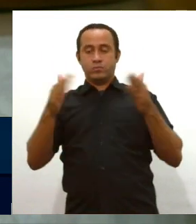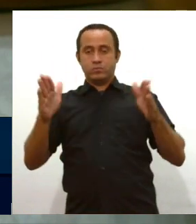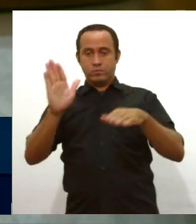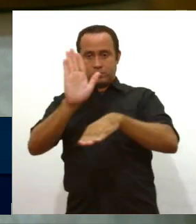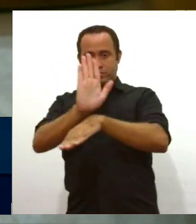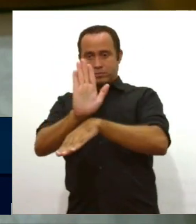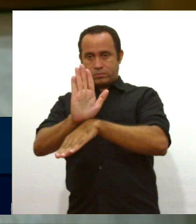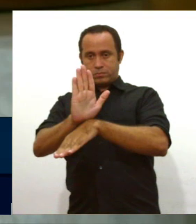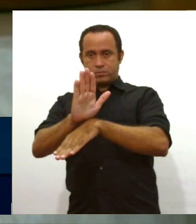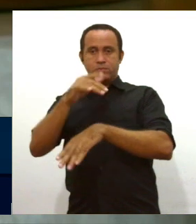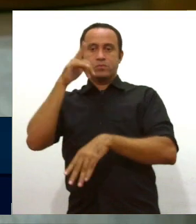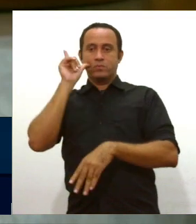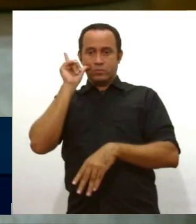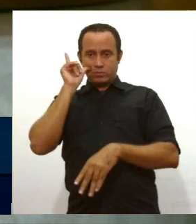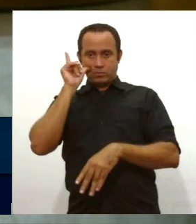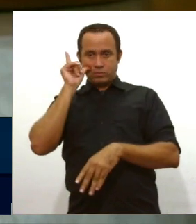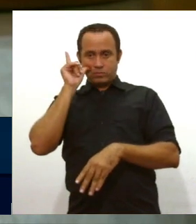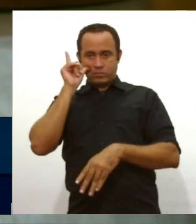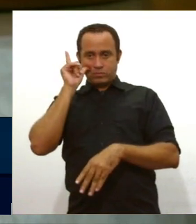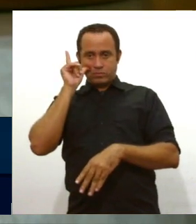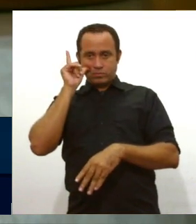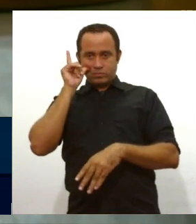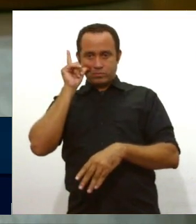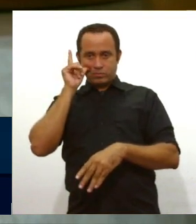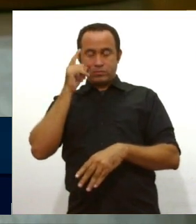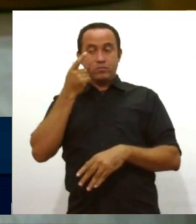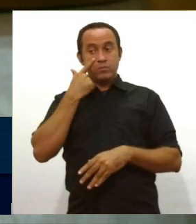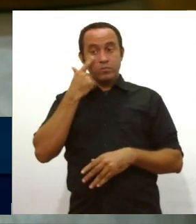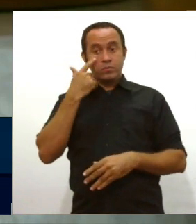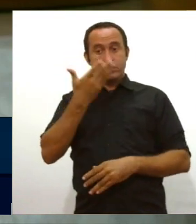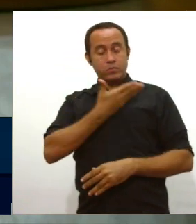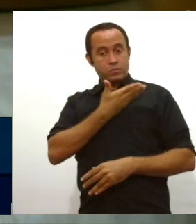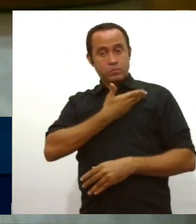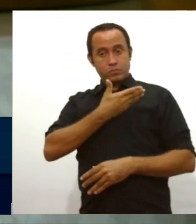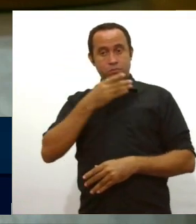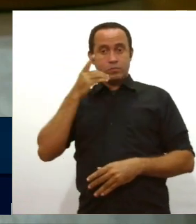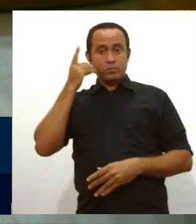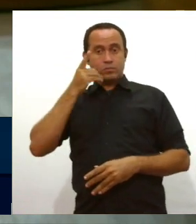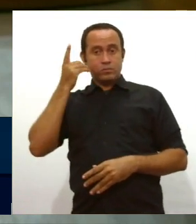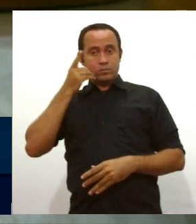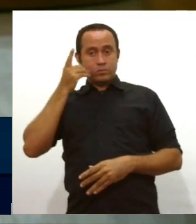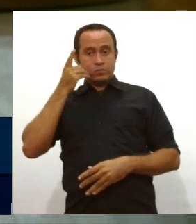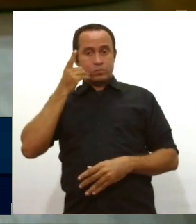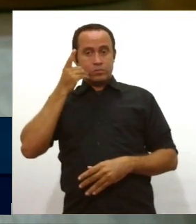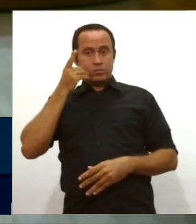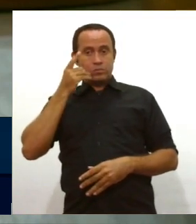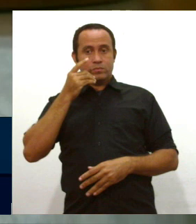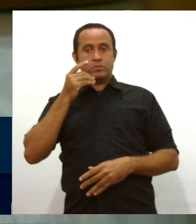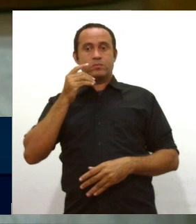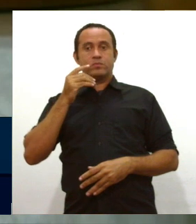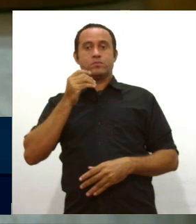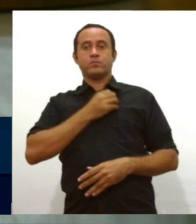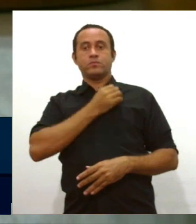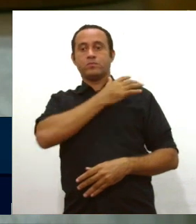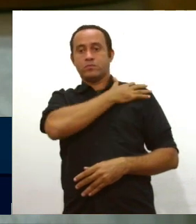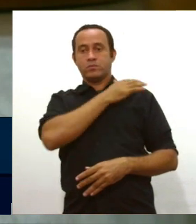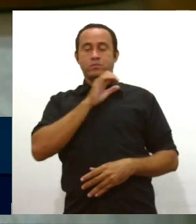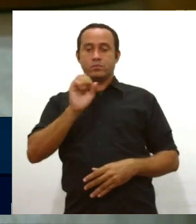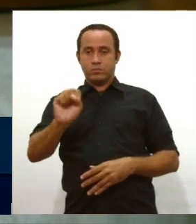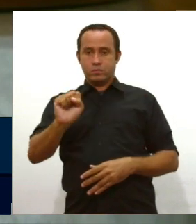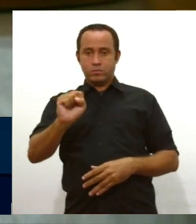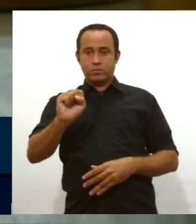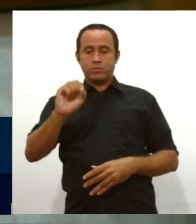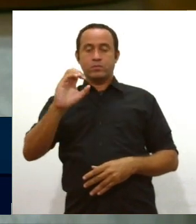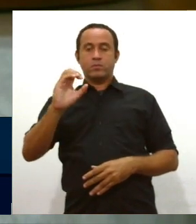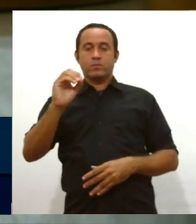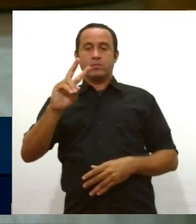tarde de ontem, no final da tarde, melhor dizendo, vamos prestigiar o colega deputado, doutor Samuel Cavalho, fez uma brilhante